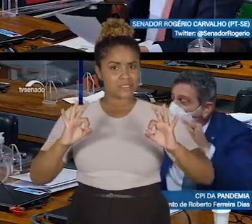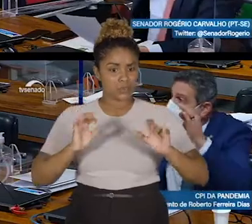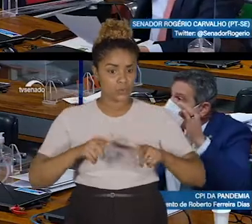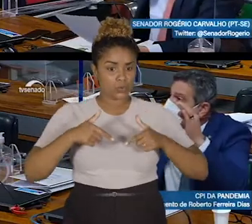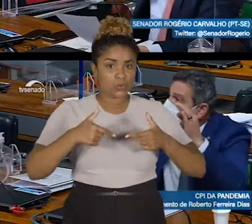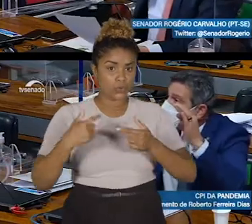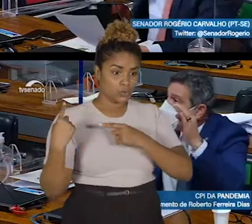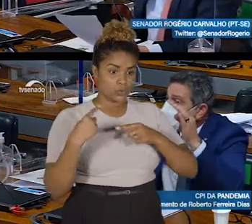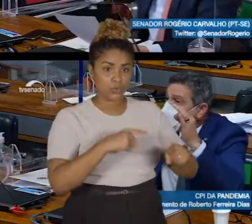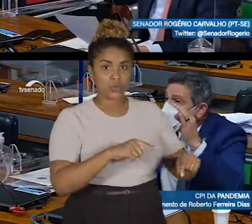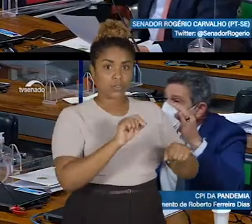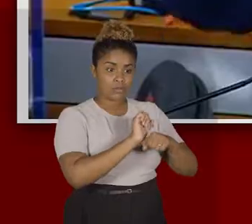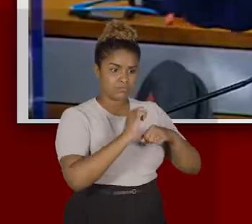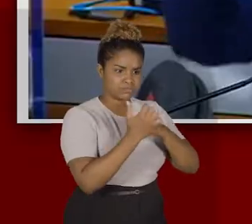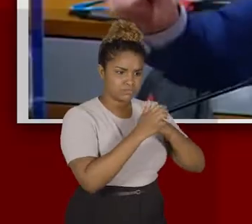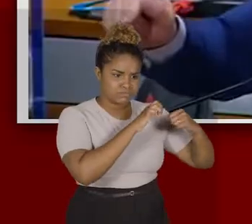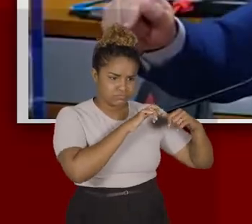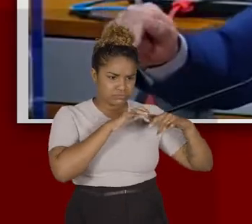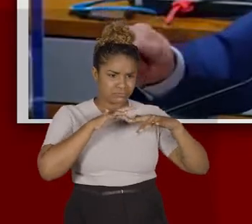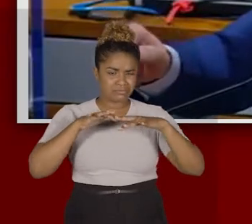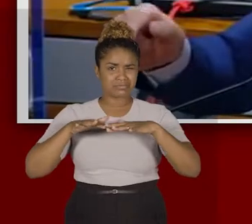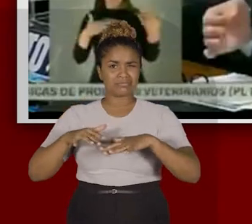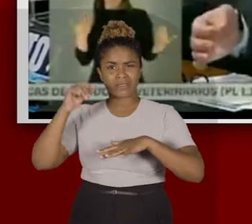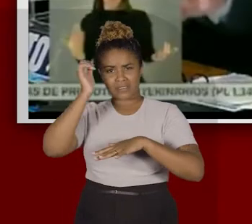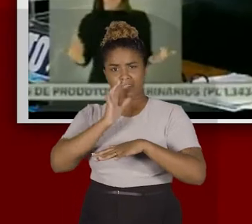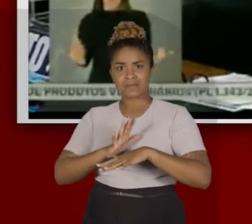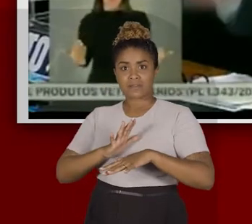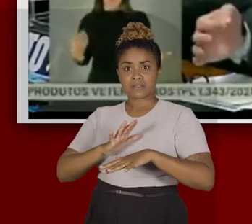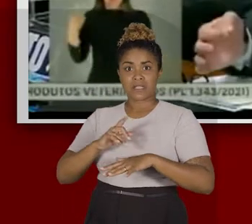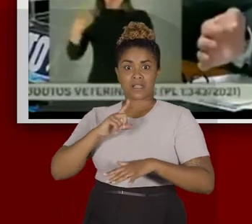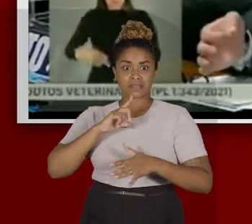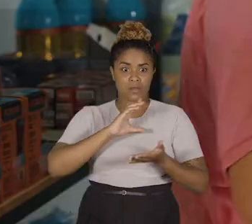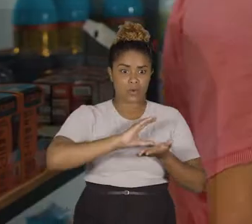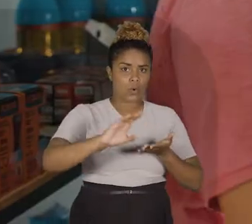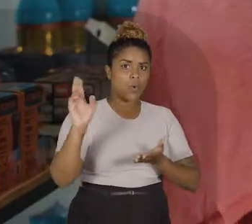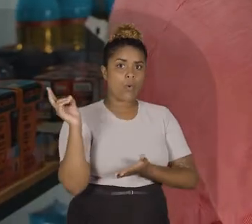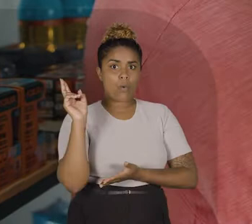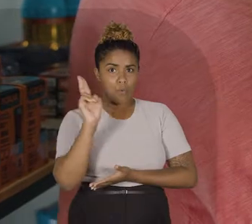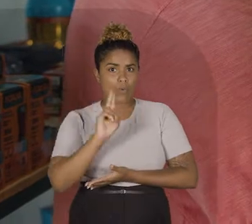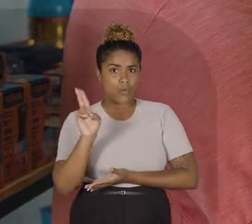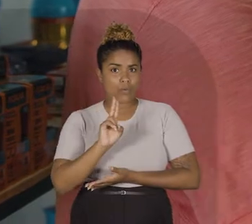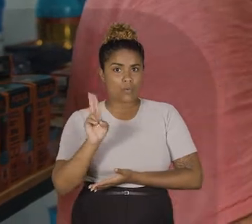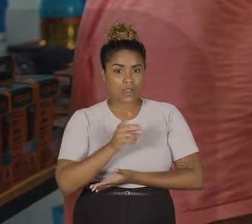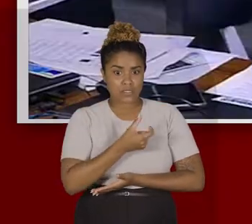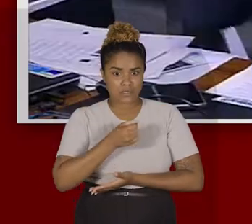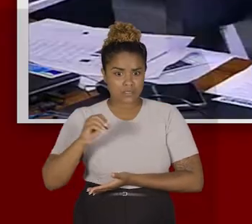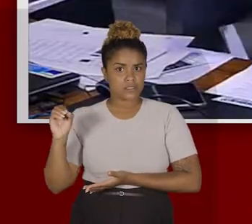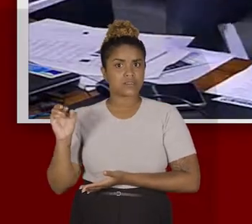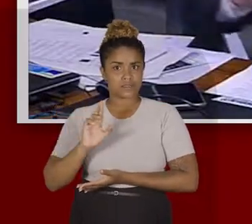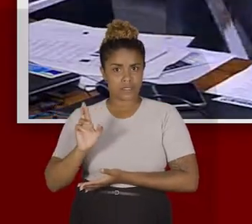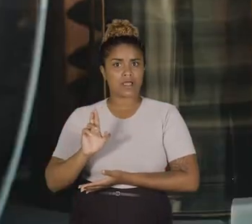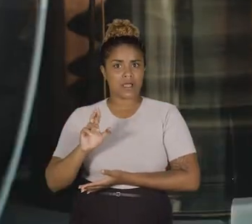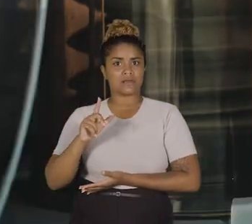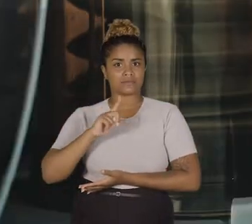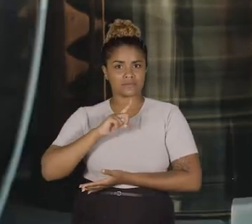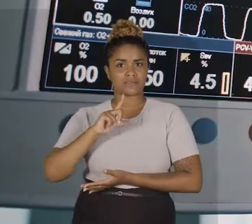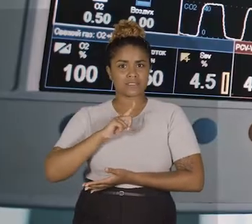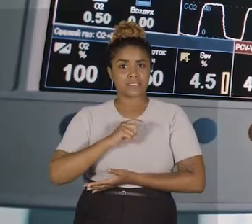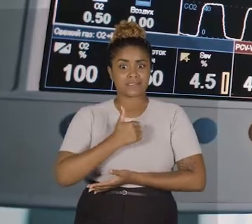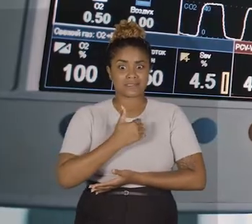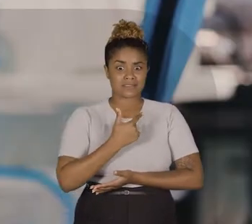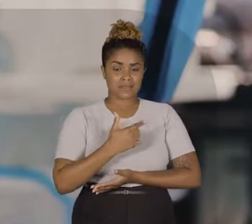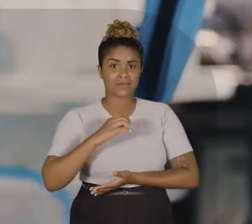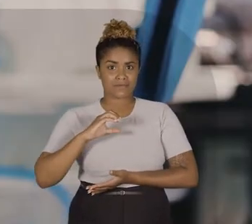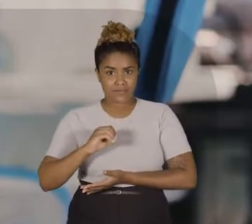a pandemia em Sergipe, no Brasil, garantiu o auxílio emergencial de 600 reais e o Pronamp para o comércio. Rogério trouxe 120